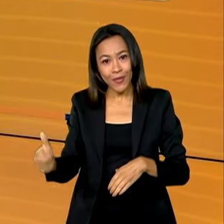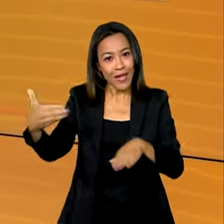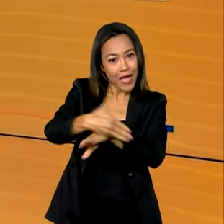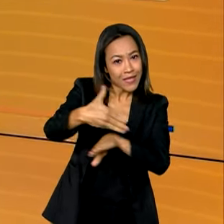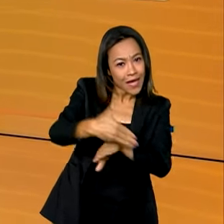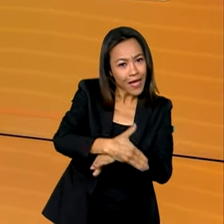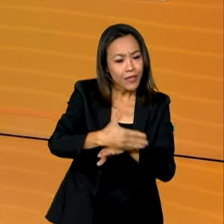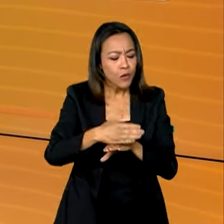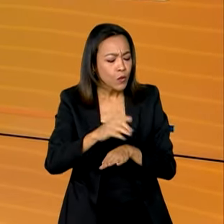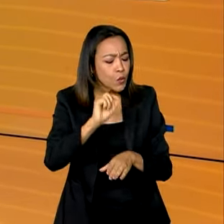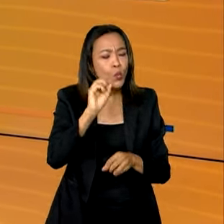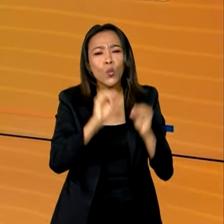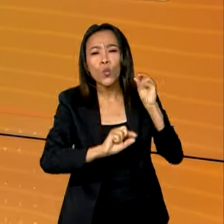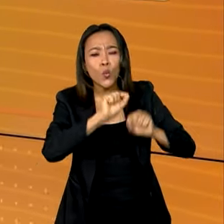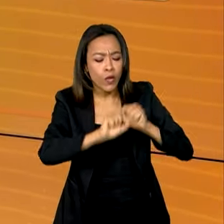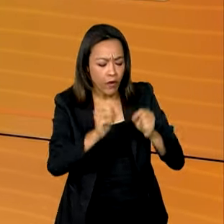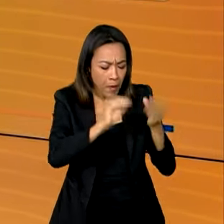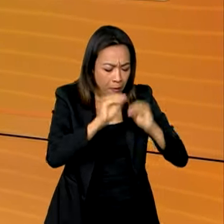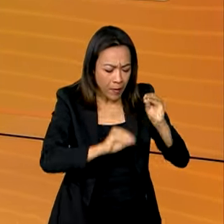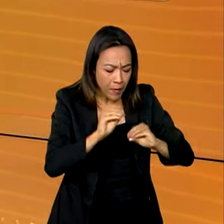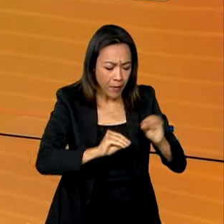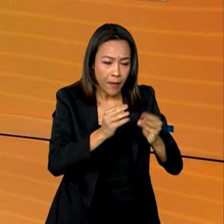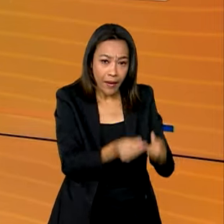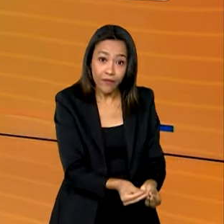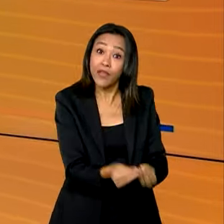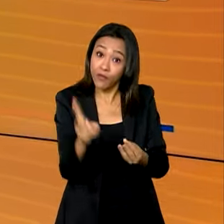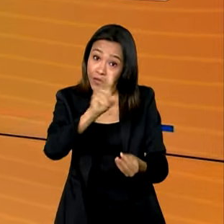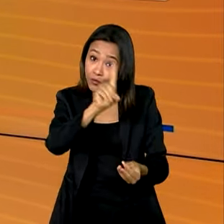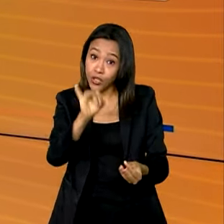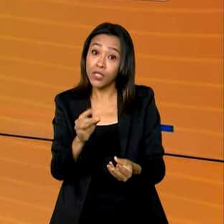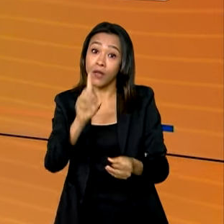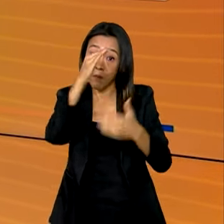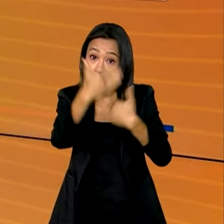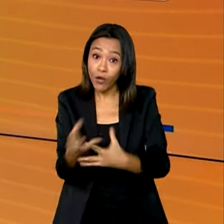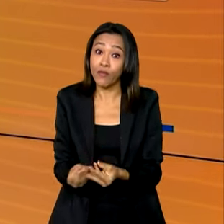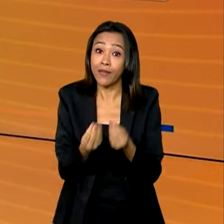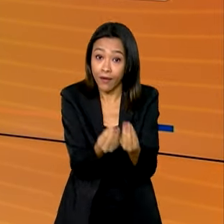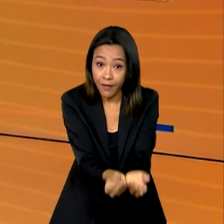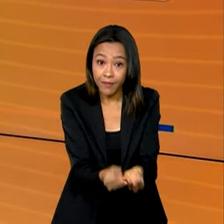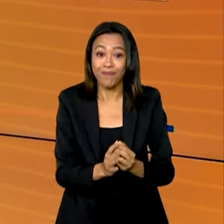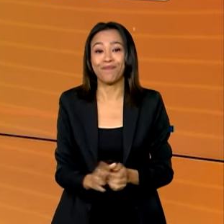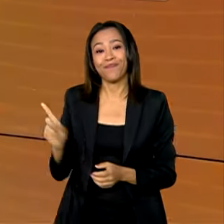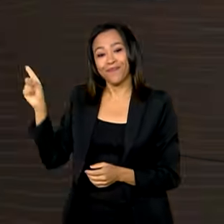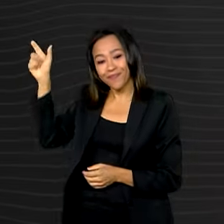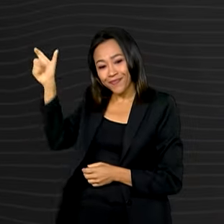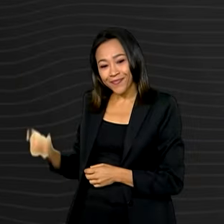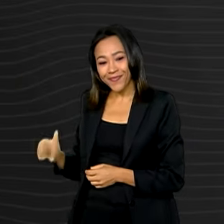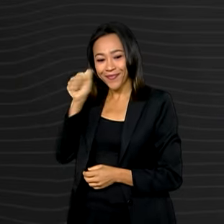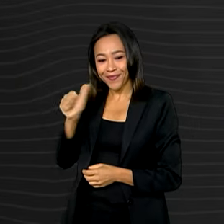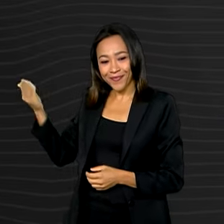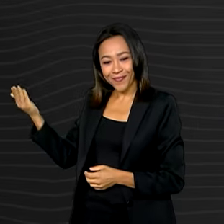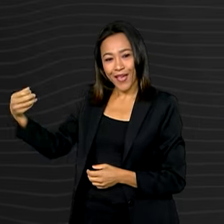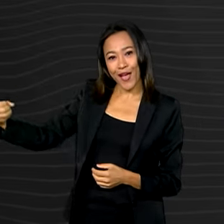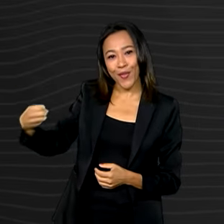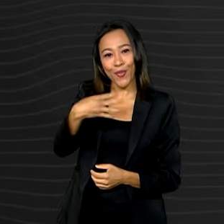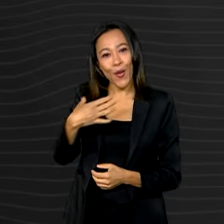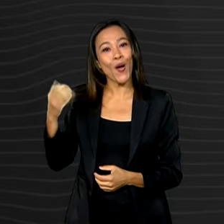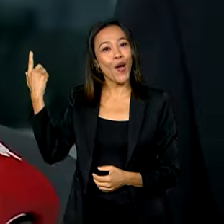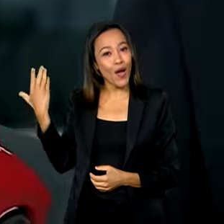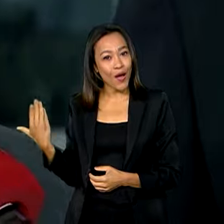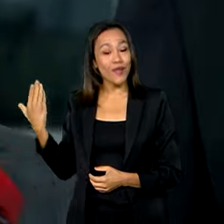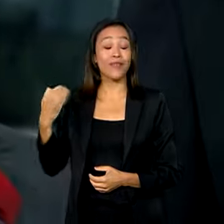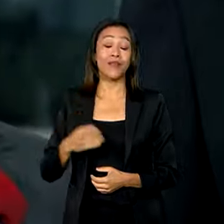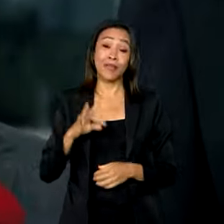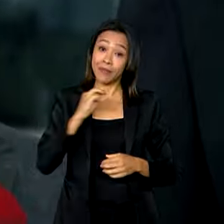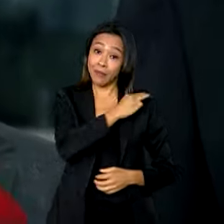à imagem do que foi preenchido e entregue no dia da prova. E veja também, Macaé Evaristo é a nova ministra dos Direitos